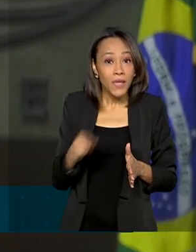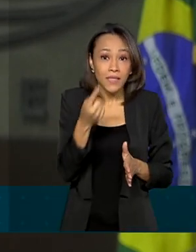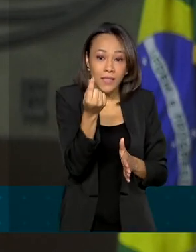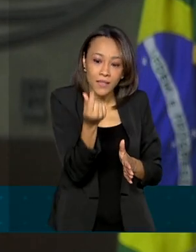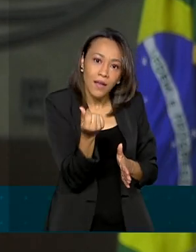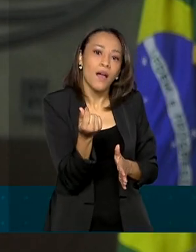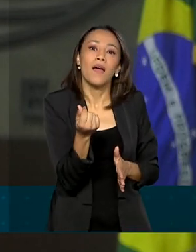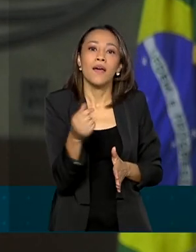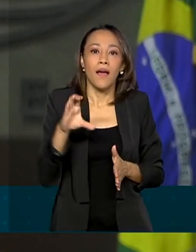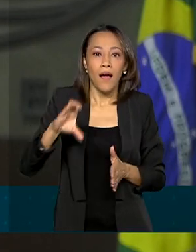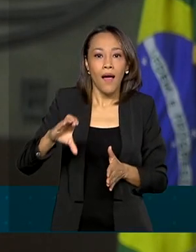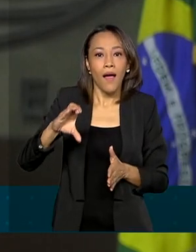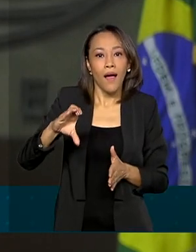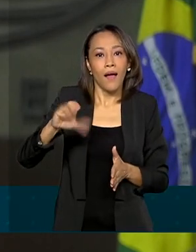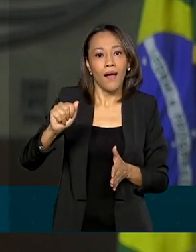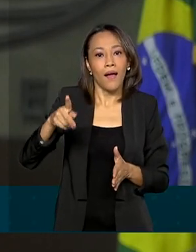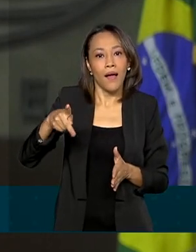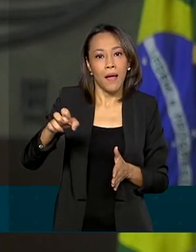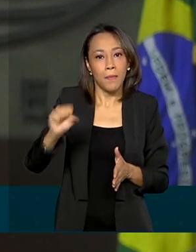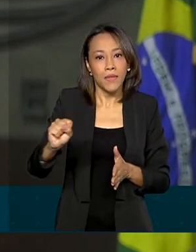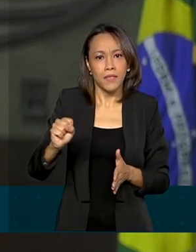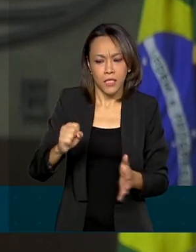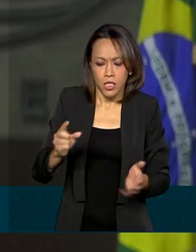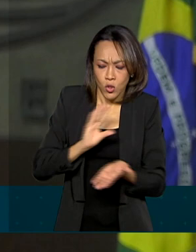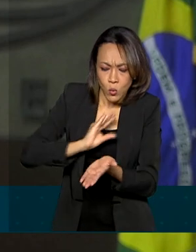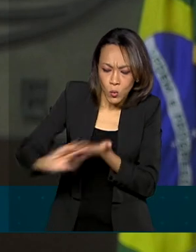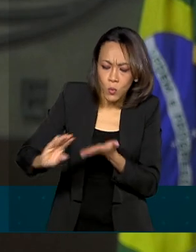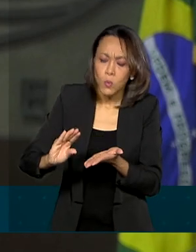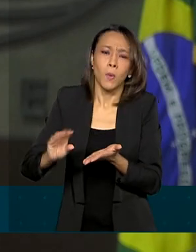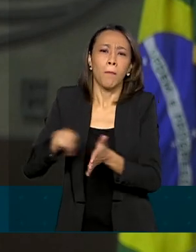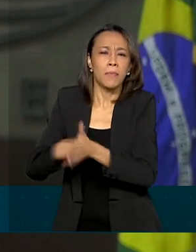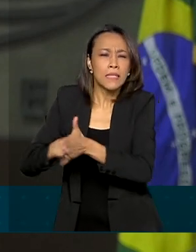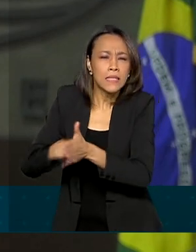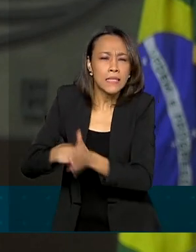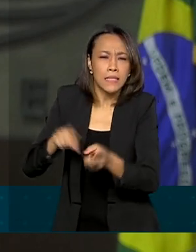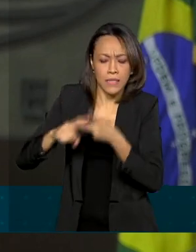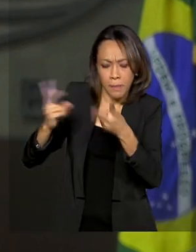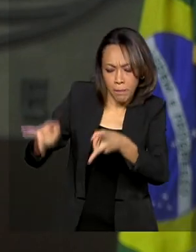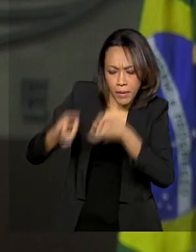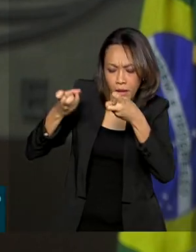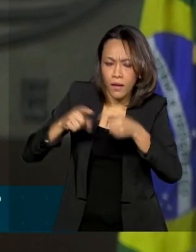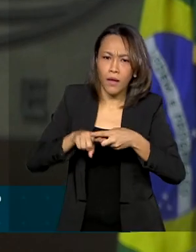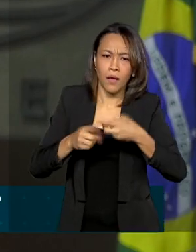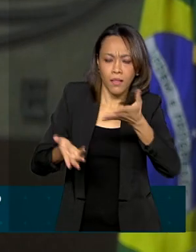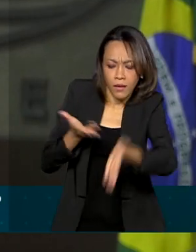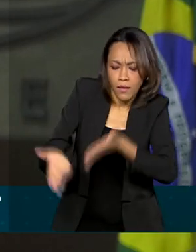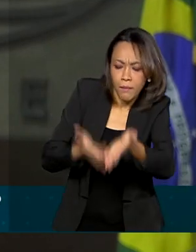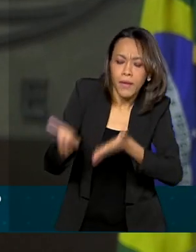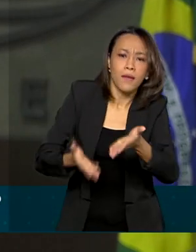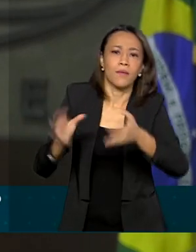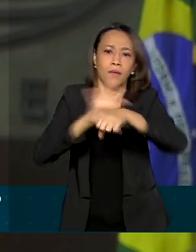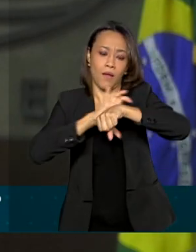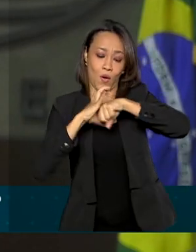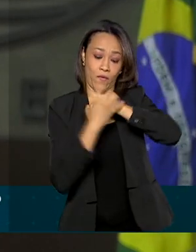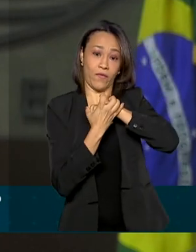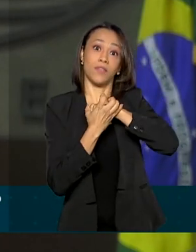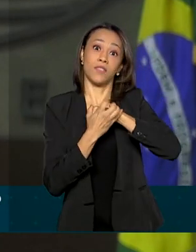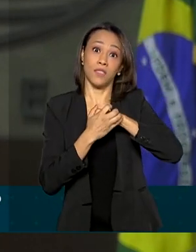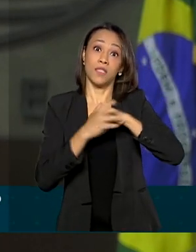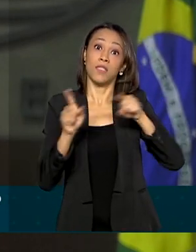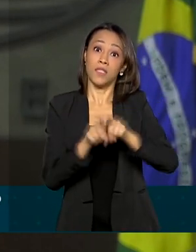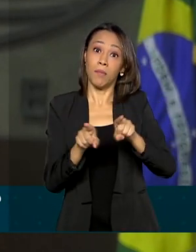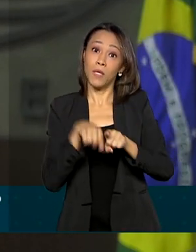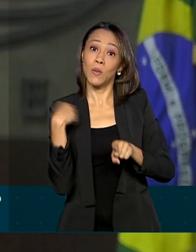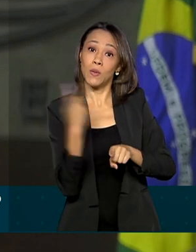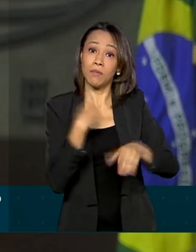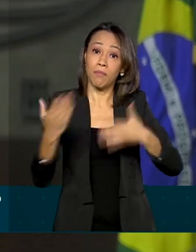incentiva pesquisas inovadoras na prevenção, diagnóstico e tratamento da Covid-19 e nos prepara